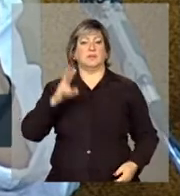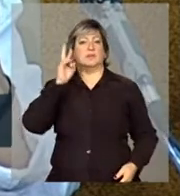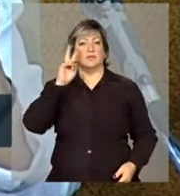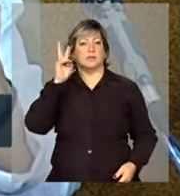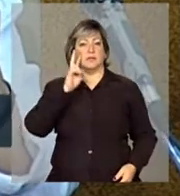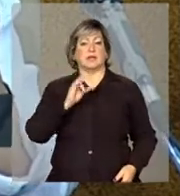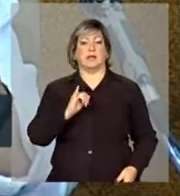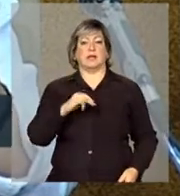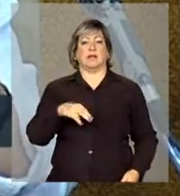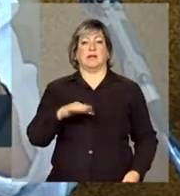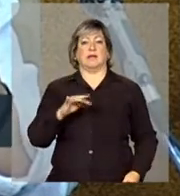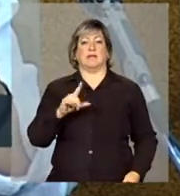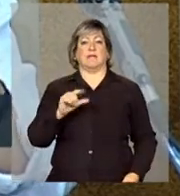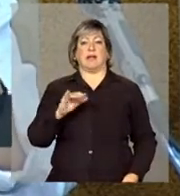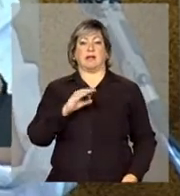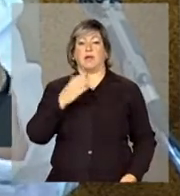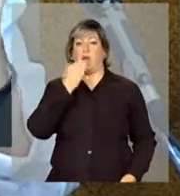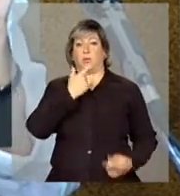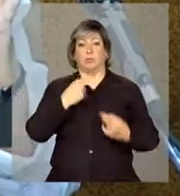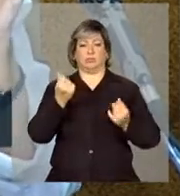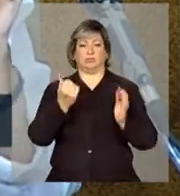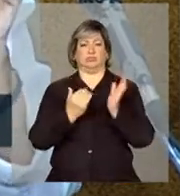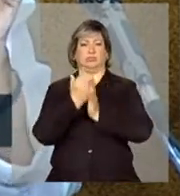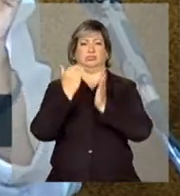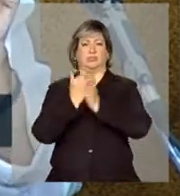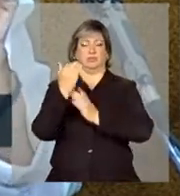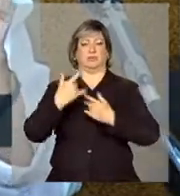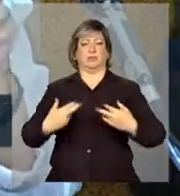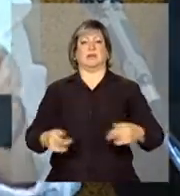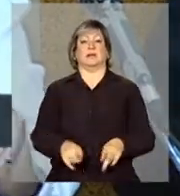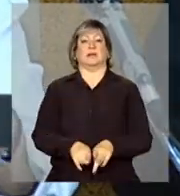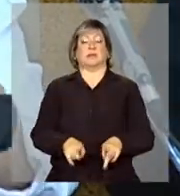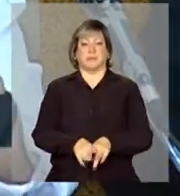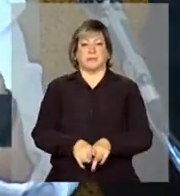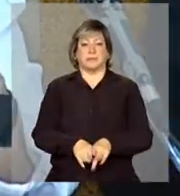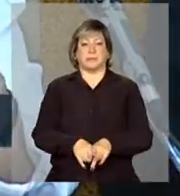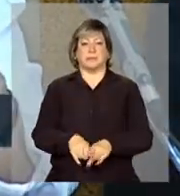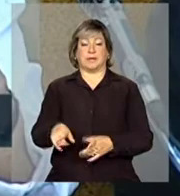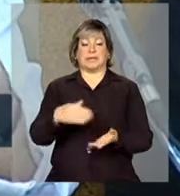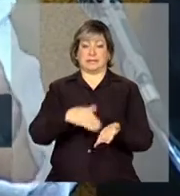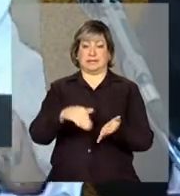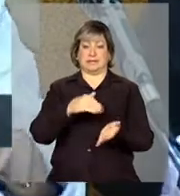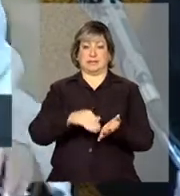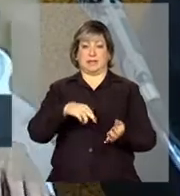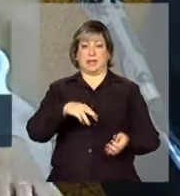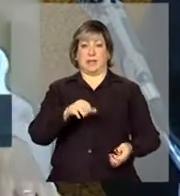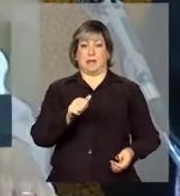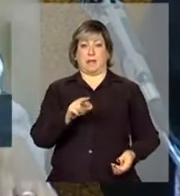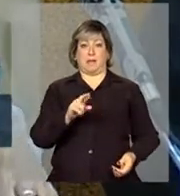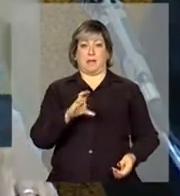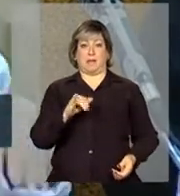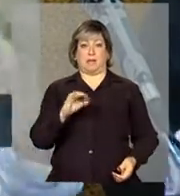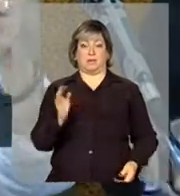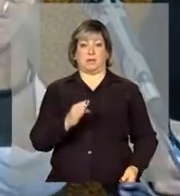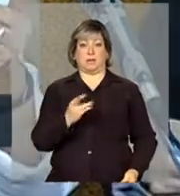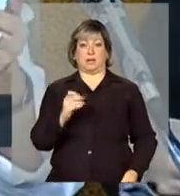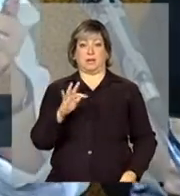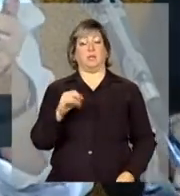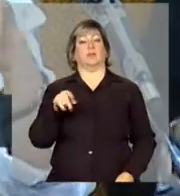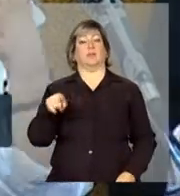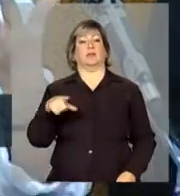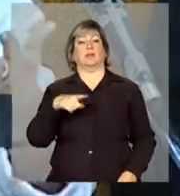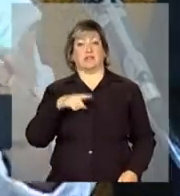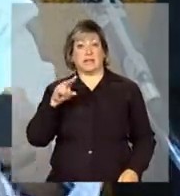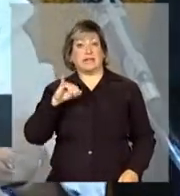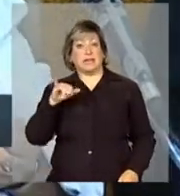inflação de alimentos. Quero também explicar que o secretário Márcio Lando de Brito tinha previsto a